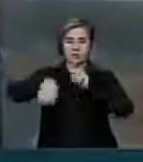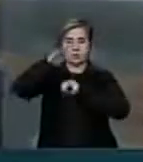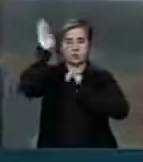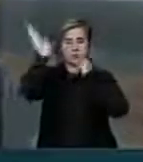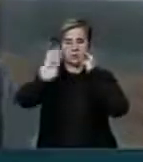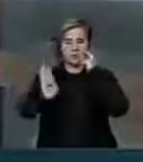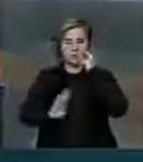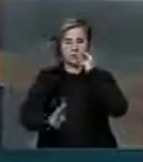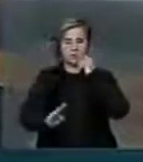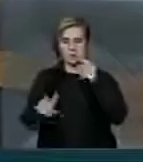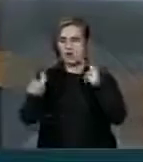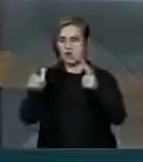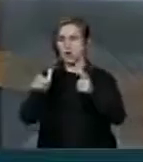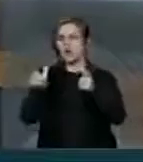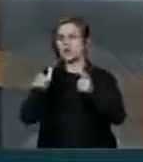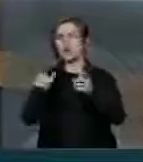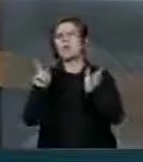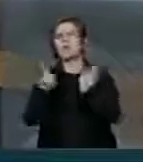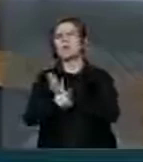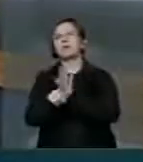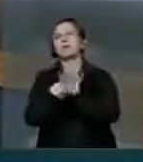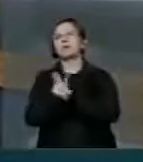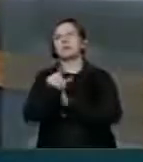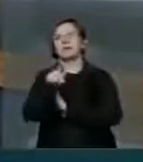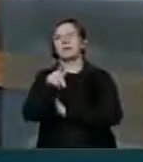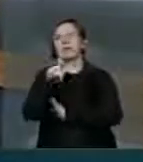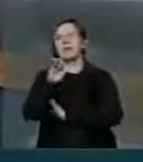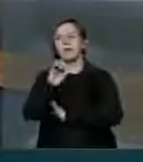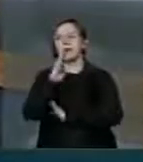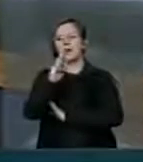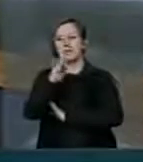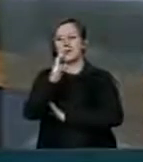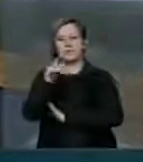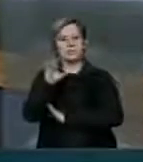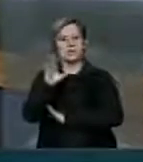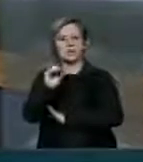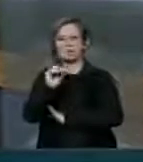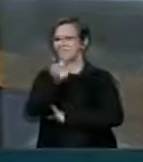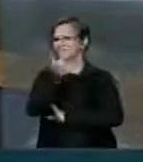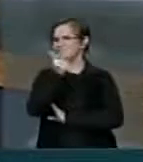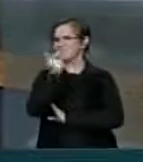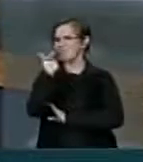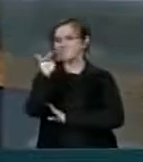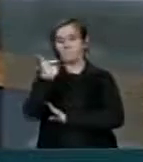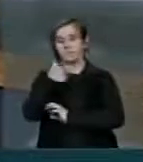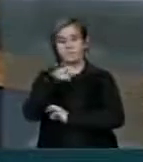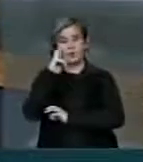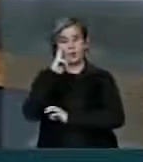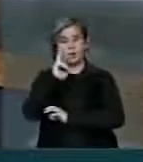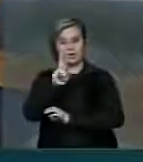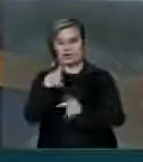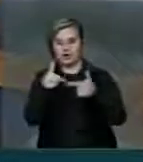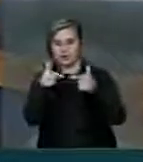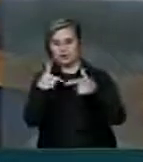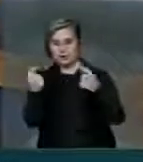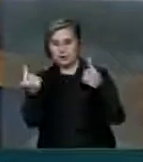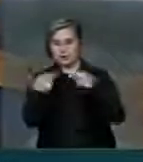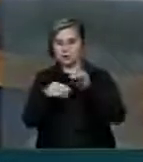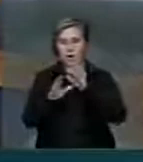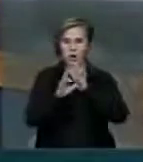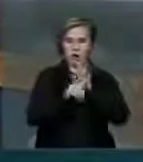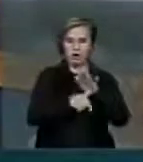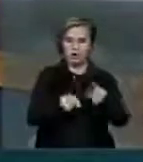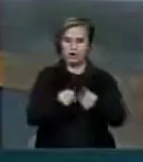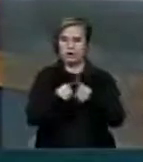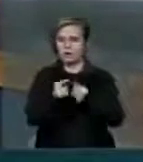espaço para um plebiscito. Não vejo a população pedindo isso. Vejo contra a corrupção e gastar, senhor presidente,